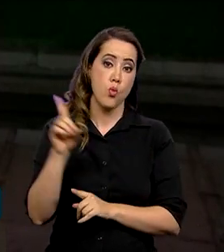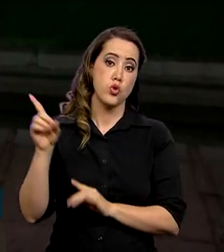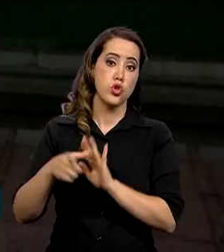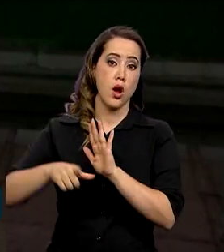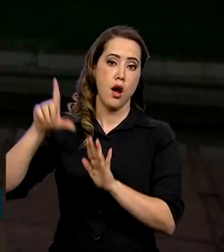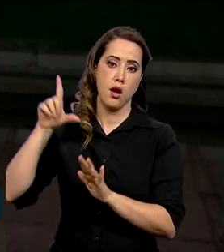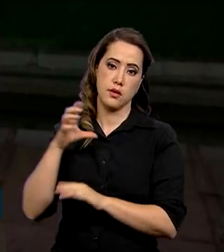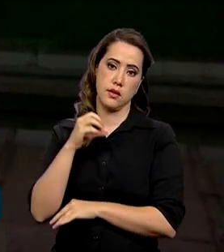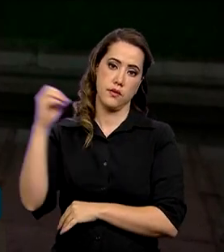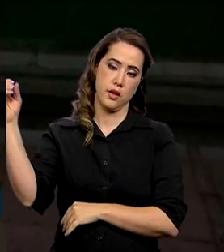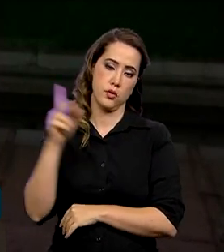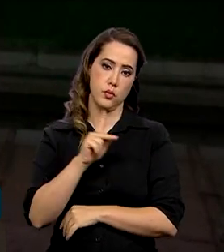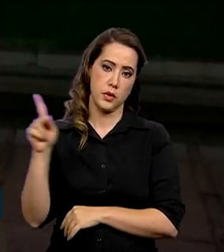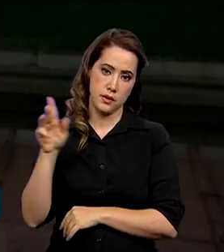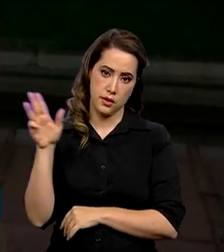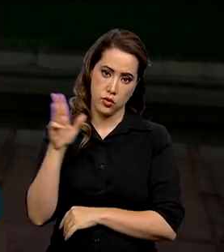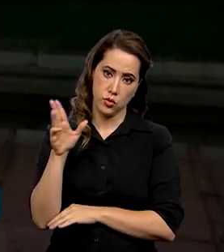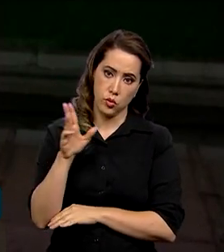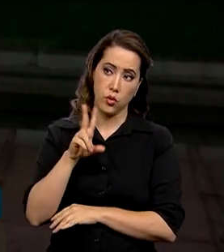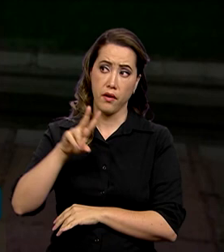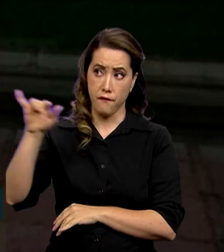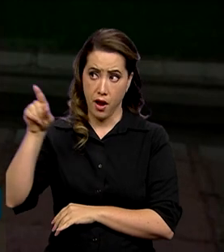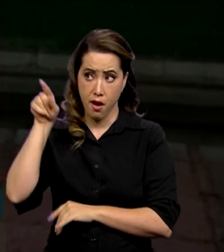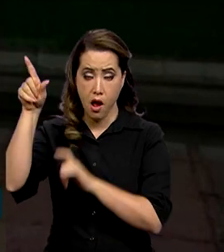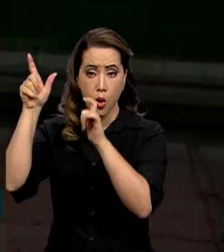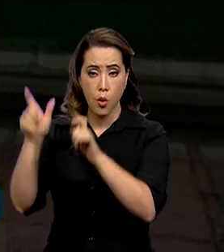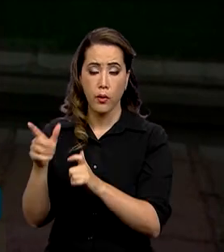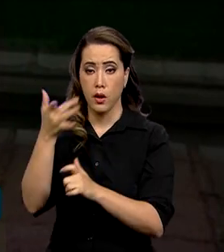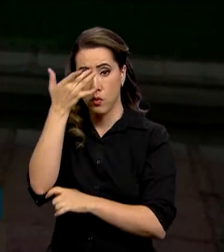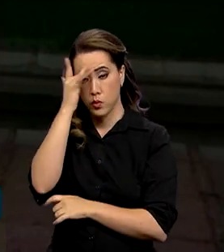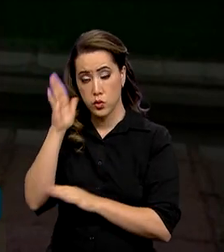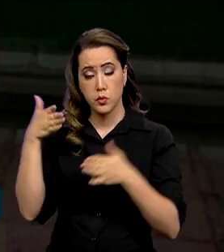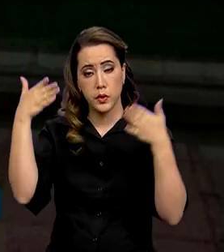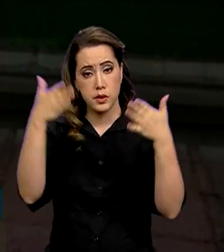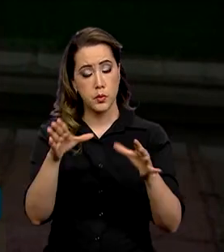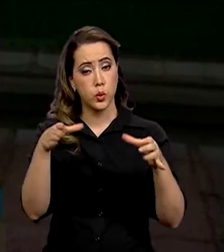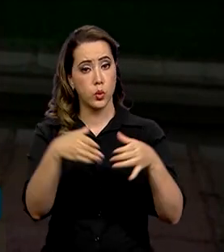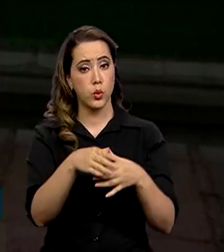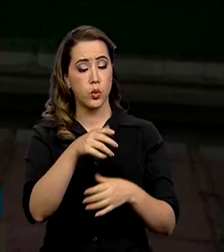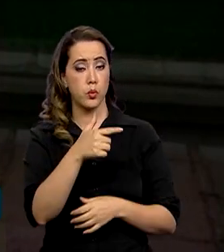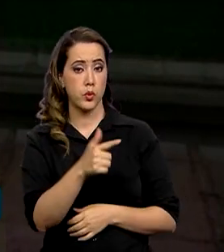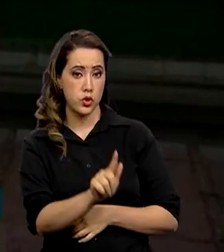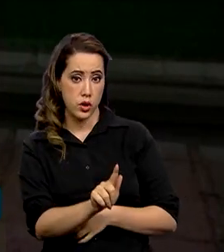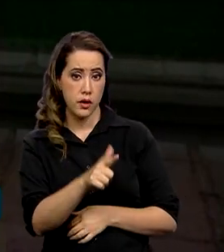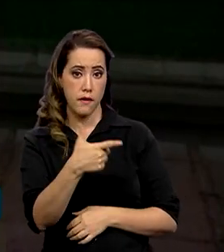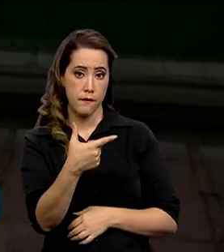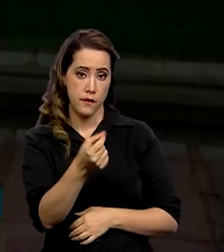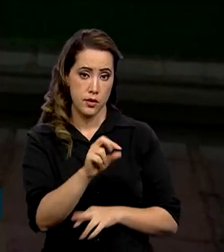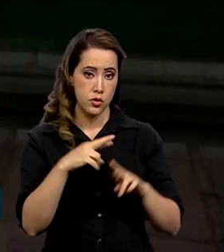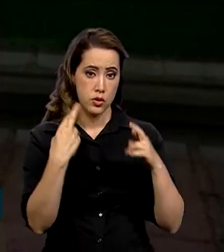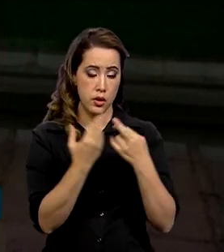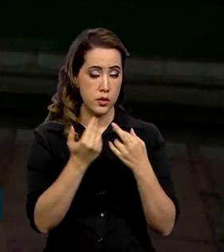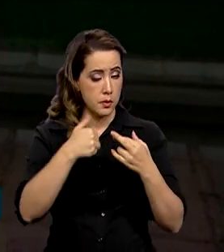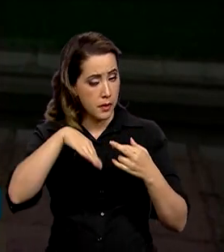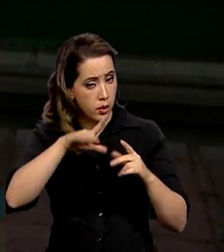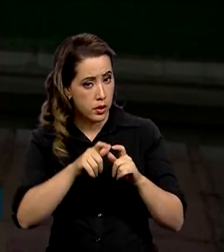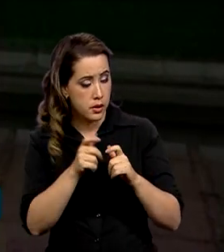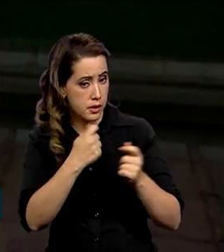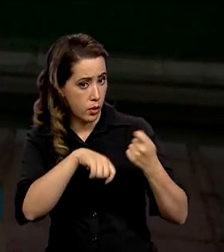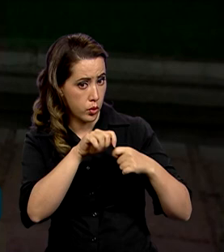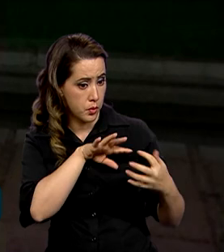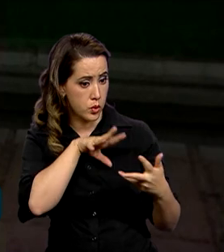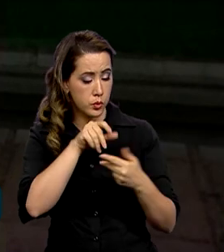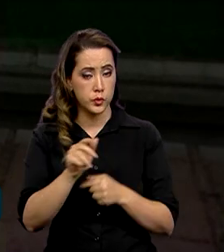antes da viagem do presidente Lula à Índia, onde participa da cúpula do G20, grupo que reúne as maiores economias do mundo.